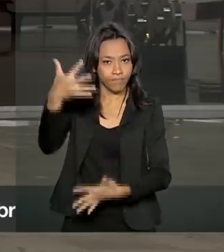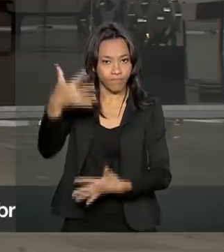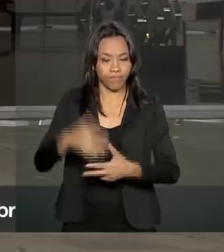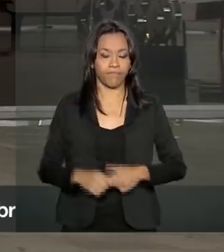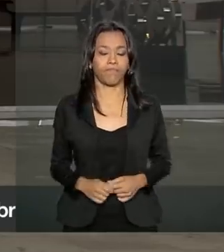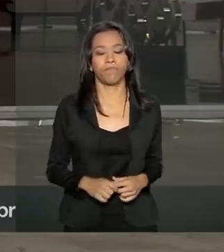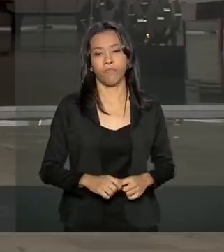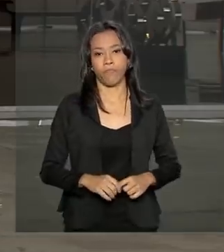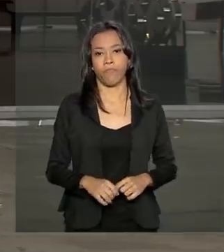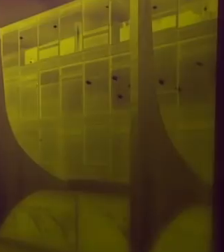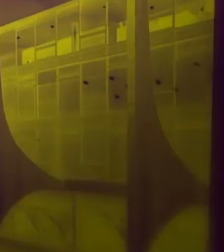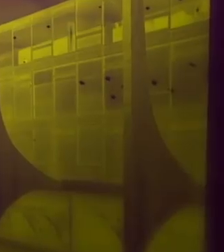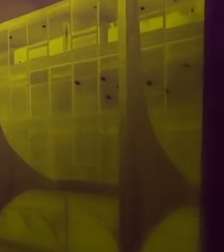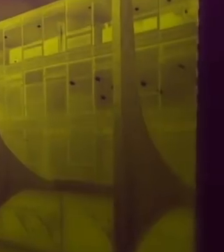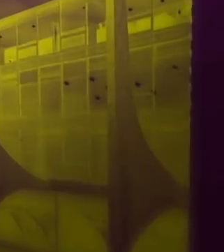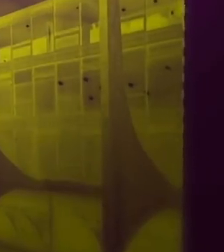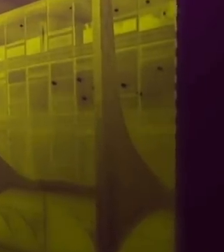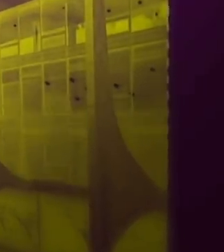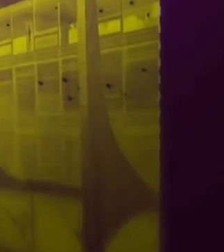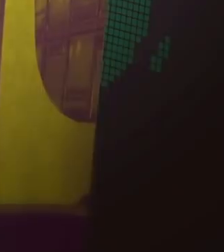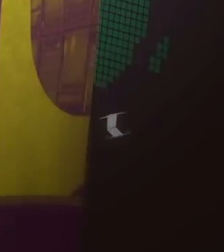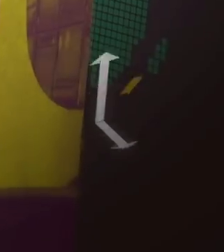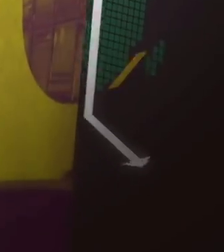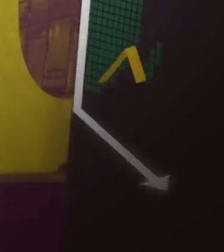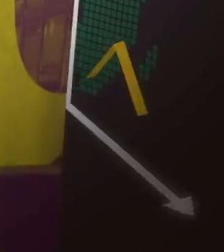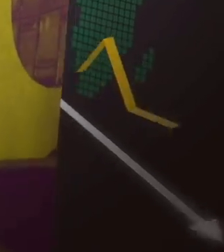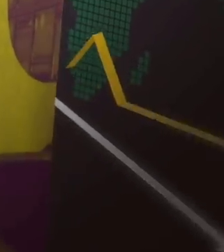sociais. E